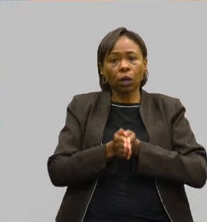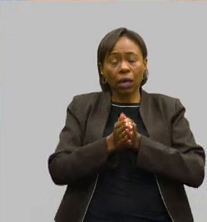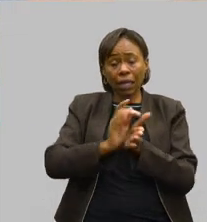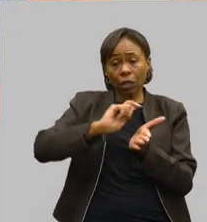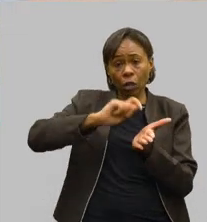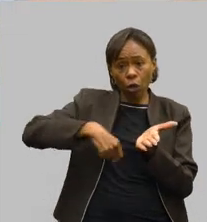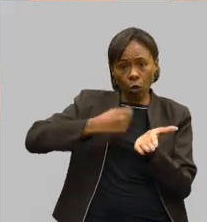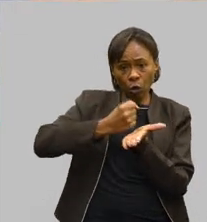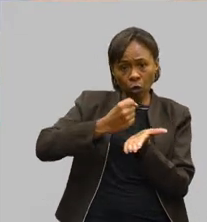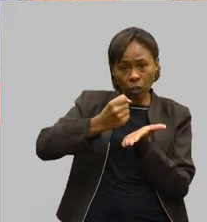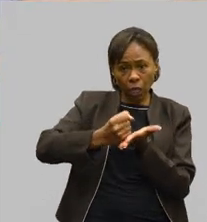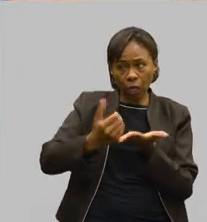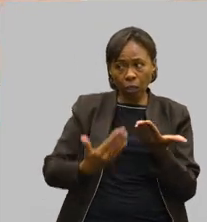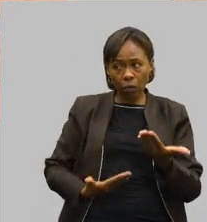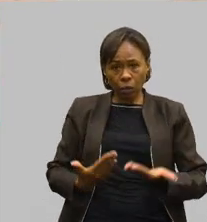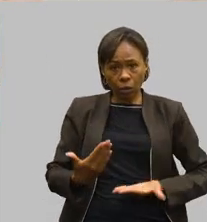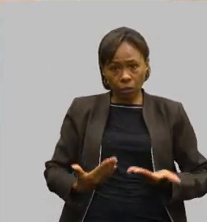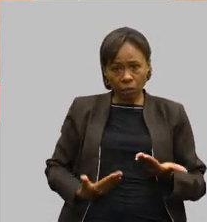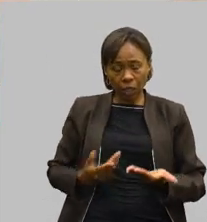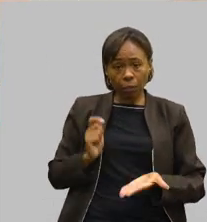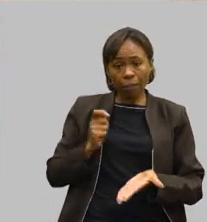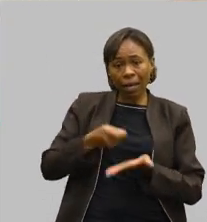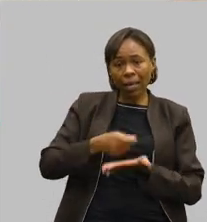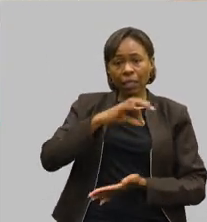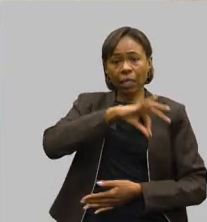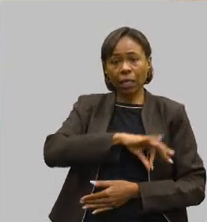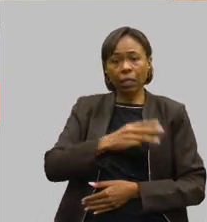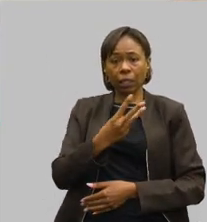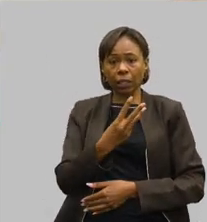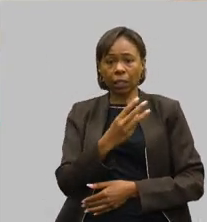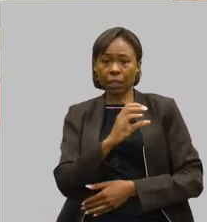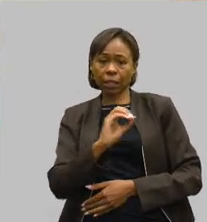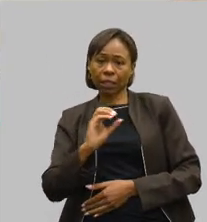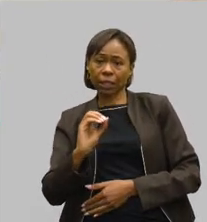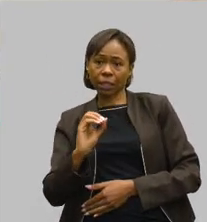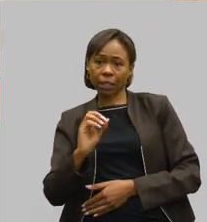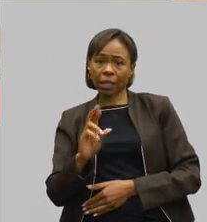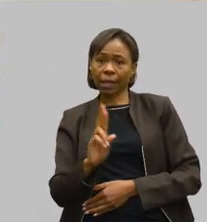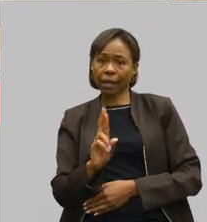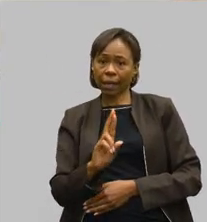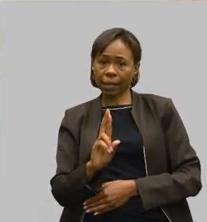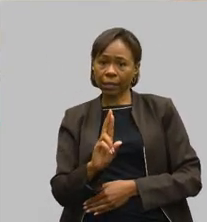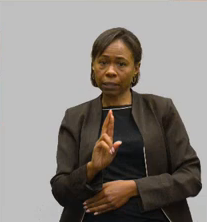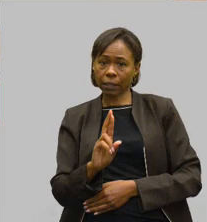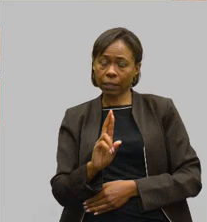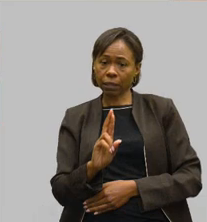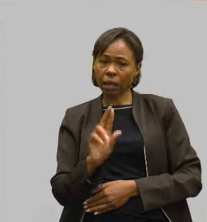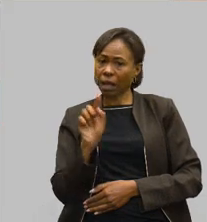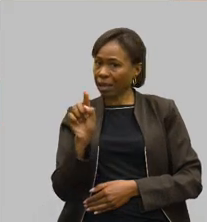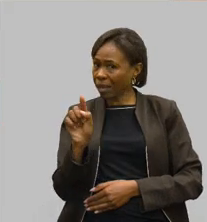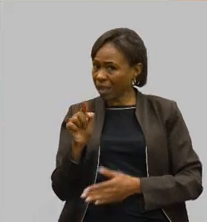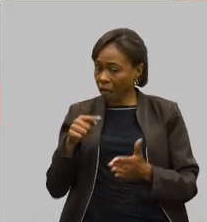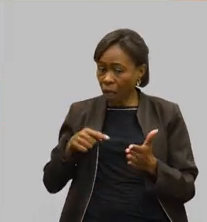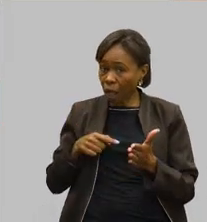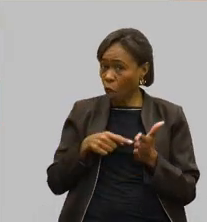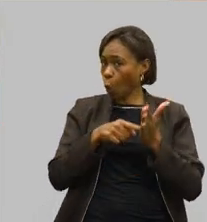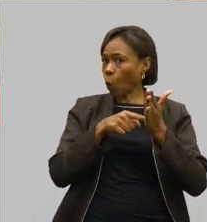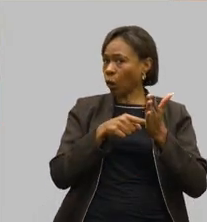empregada doméstica por 300 reais, não fazendo em tom de denúncia, ele fez em tom